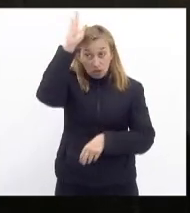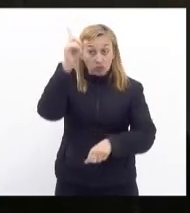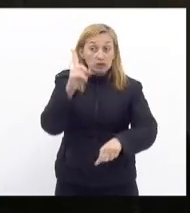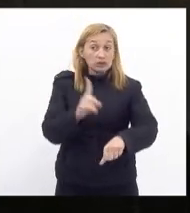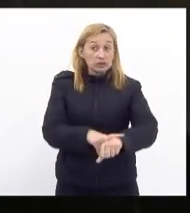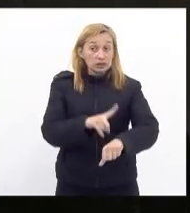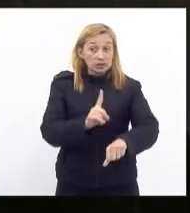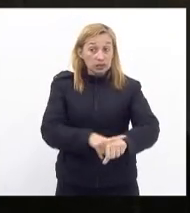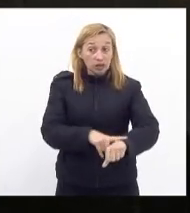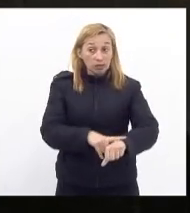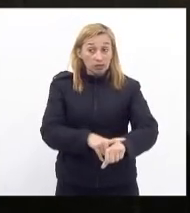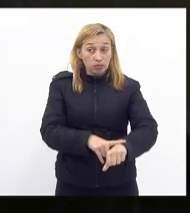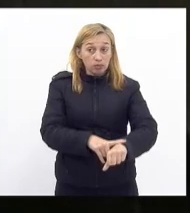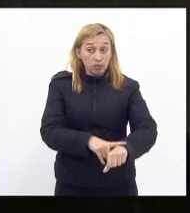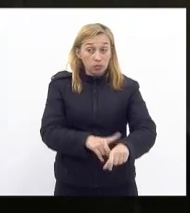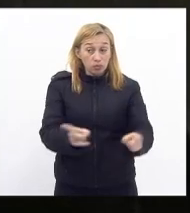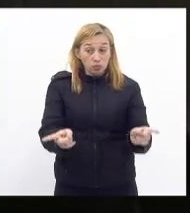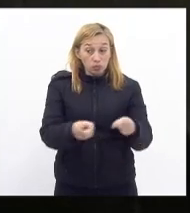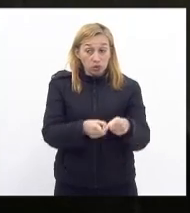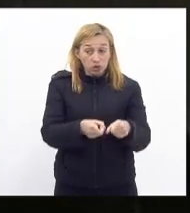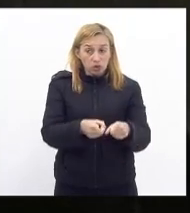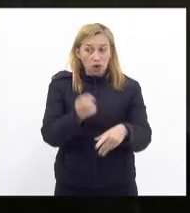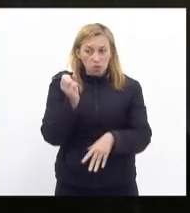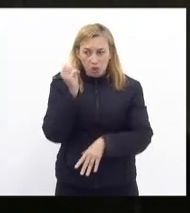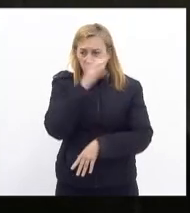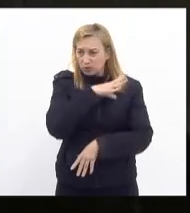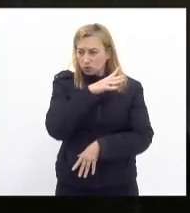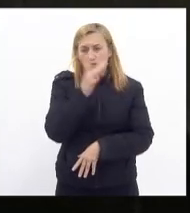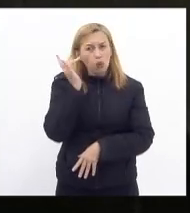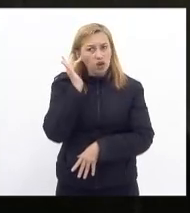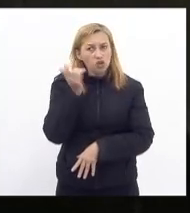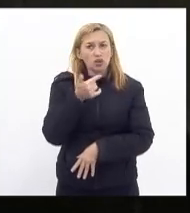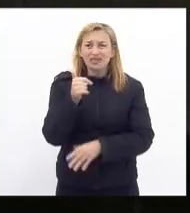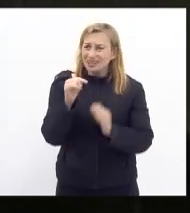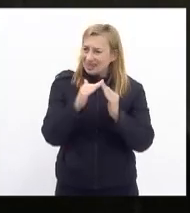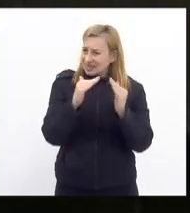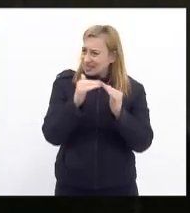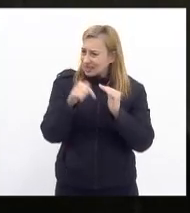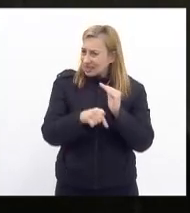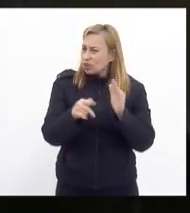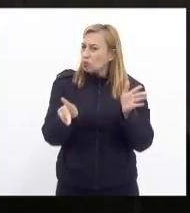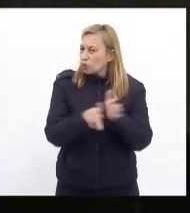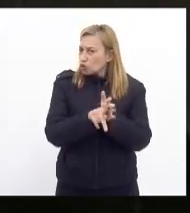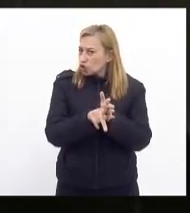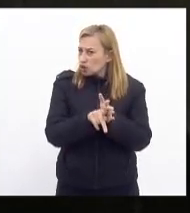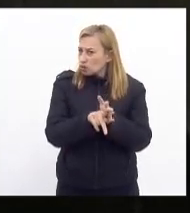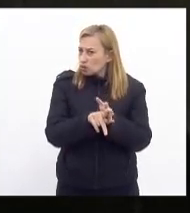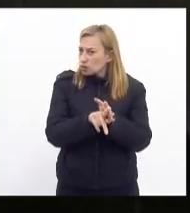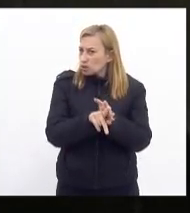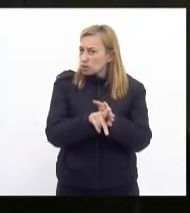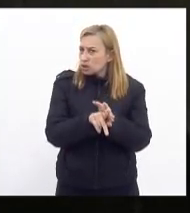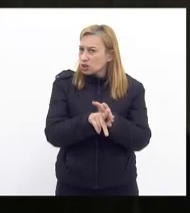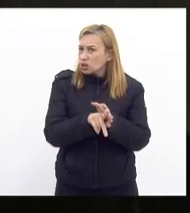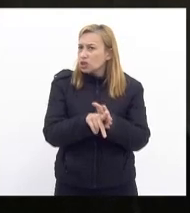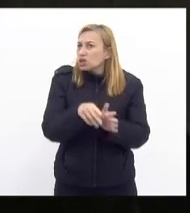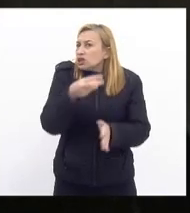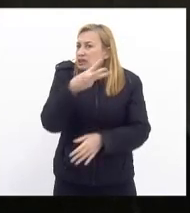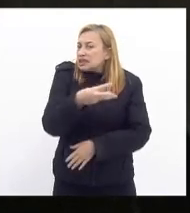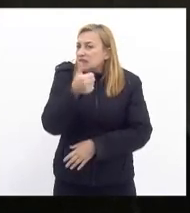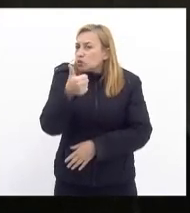que eu acho isso um absurdo e essa casa aqui nós colocamos um projeto que era o